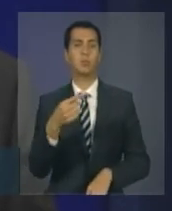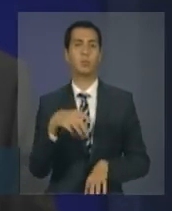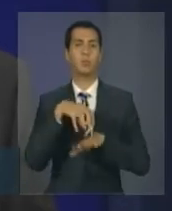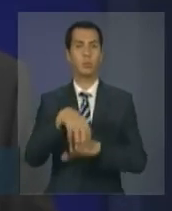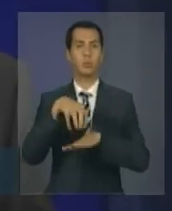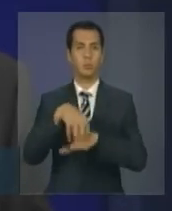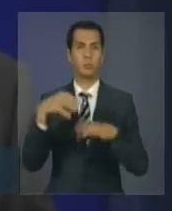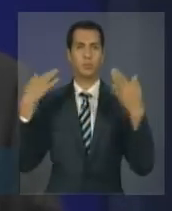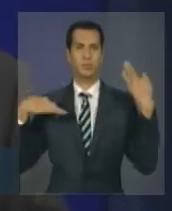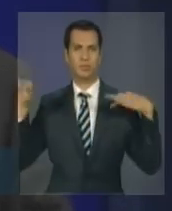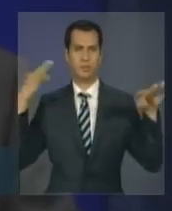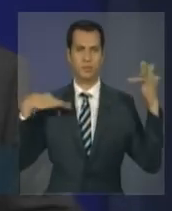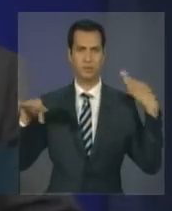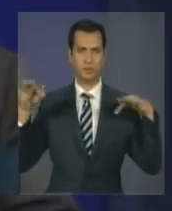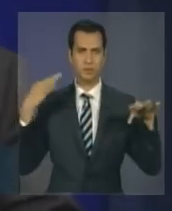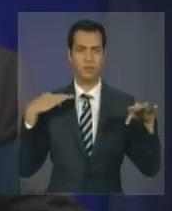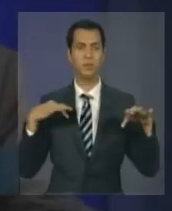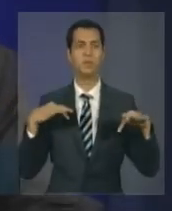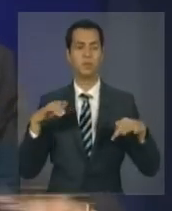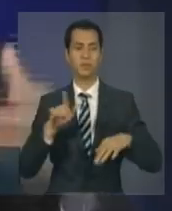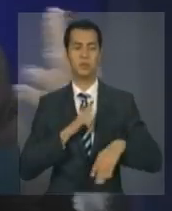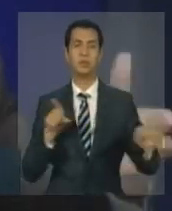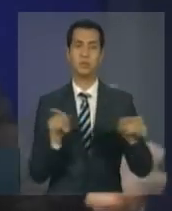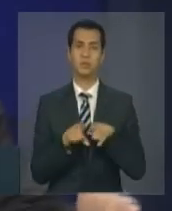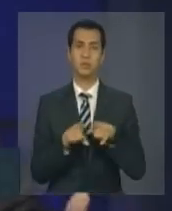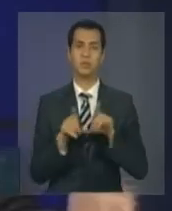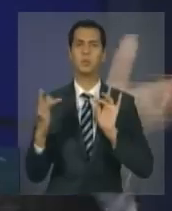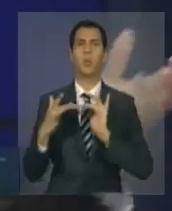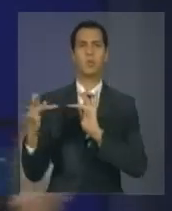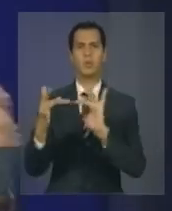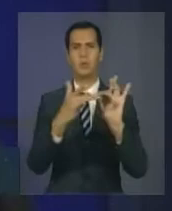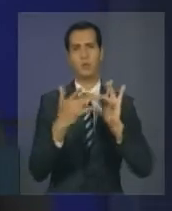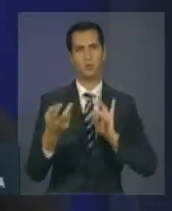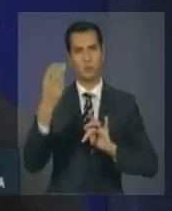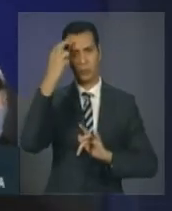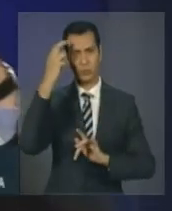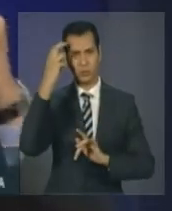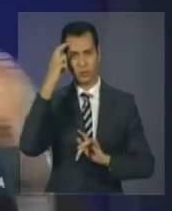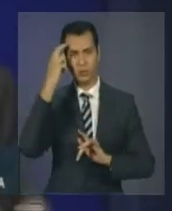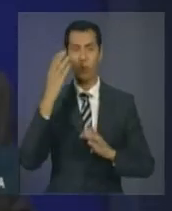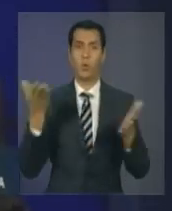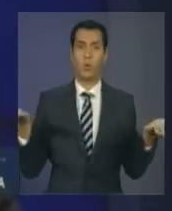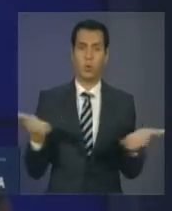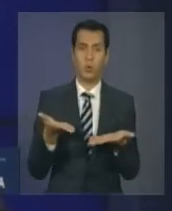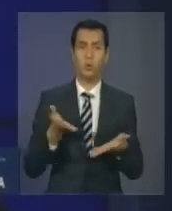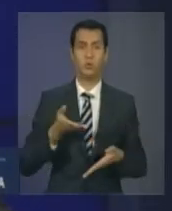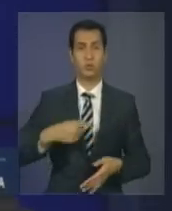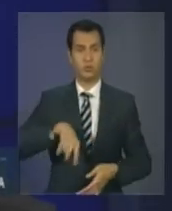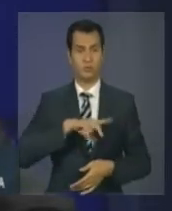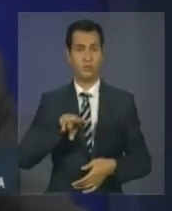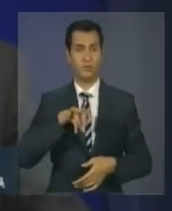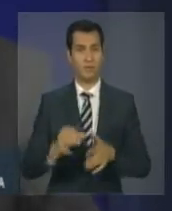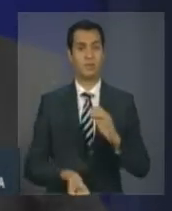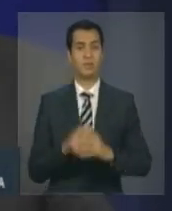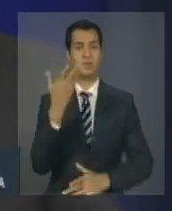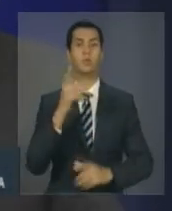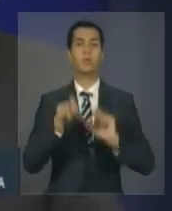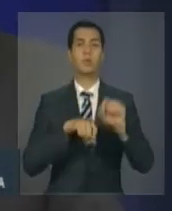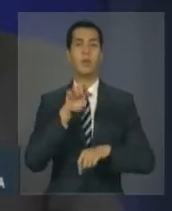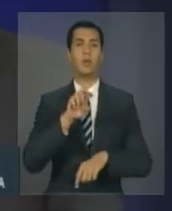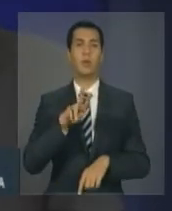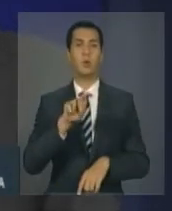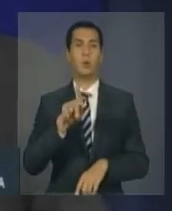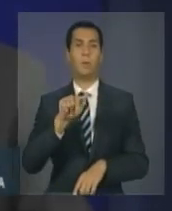multiplicidade de contactos culturais, e vamos ter hoje aqui um grande acontecimento, é a Europa e o Brasil,